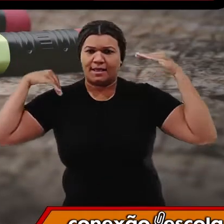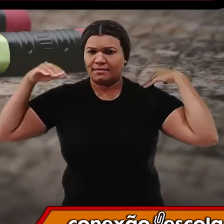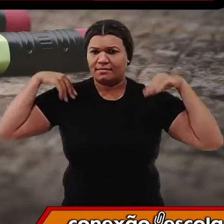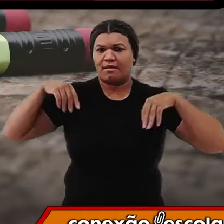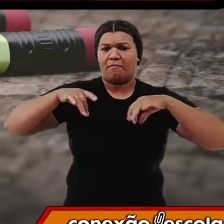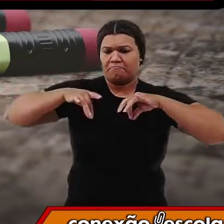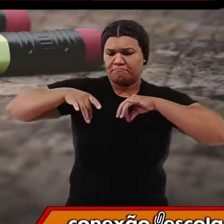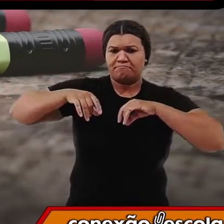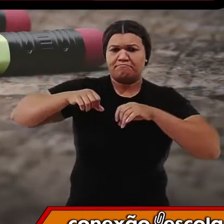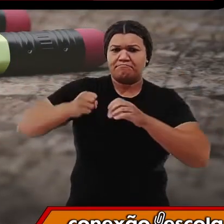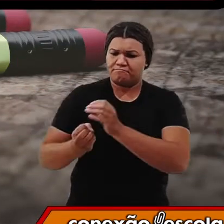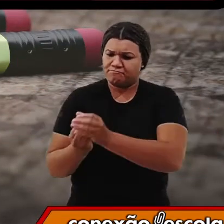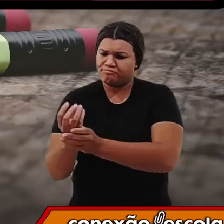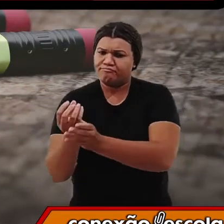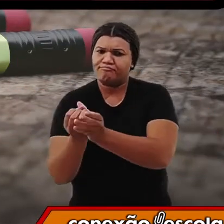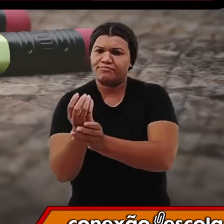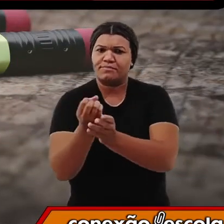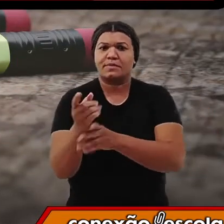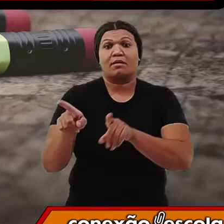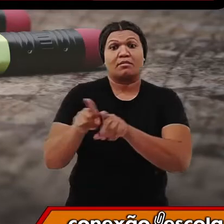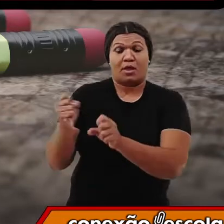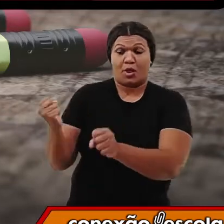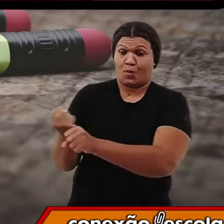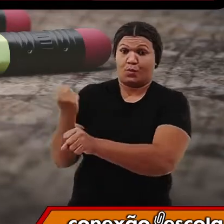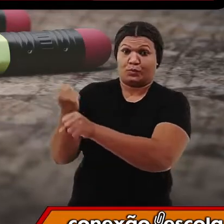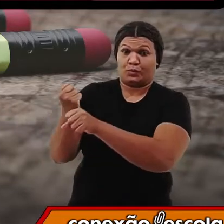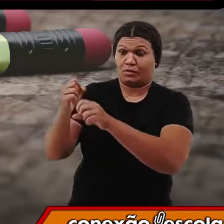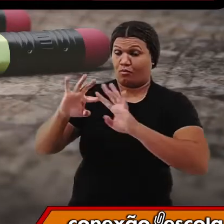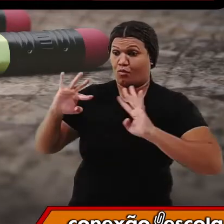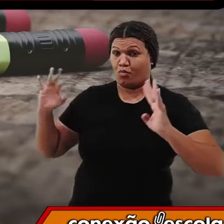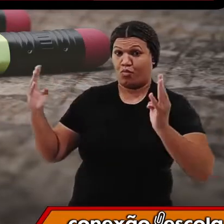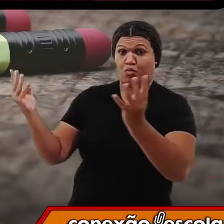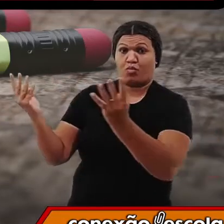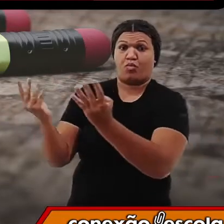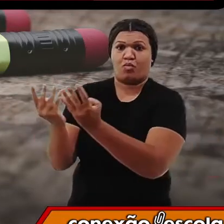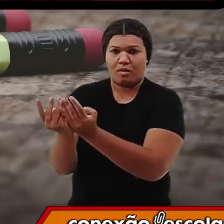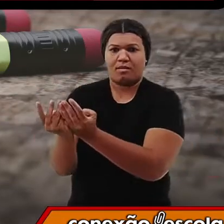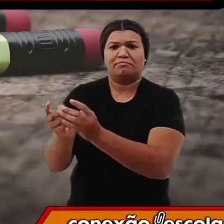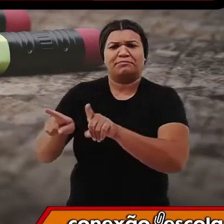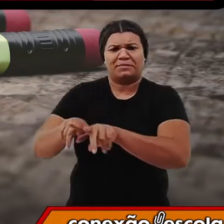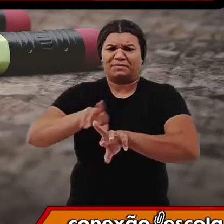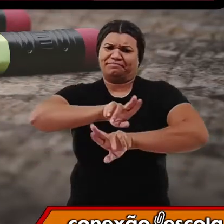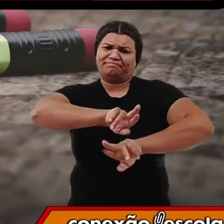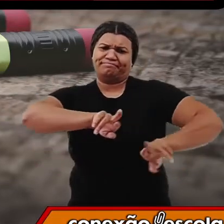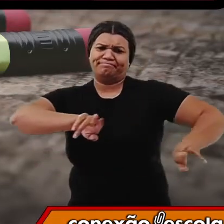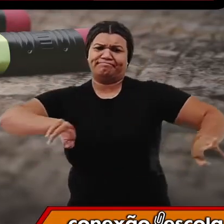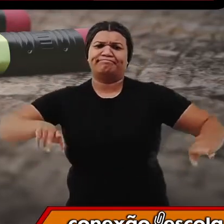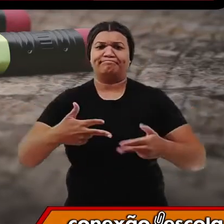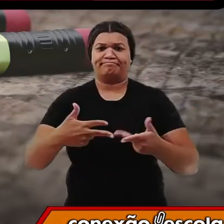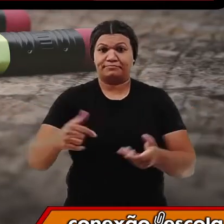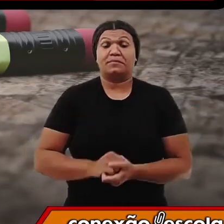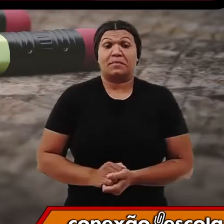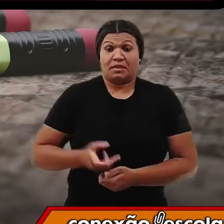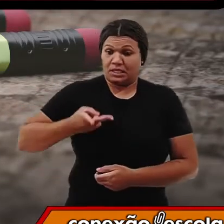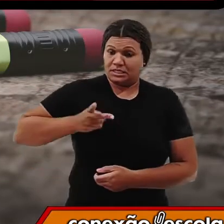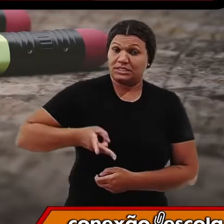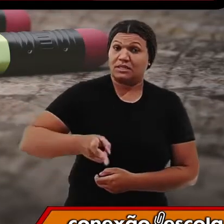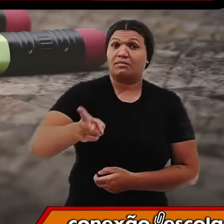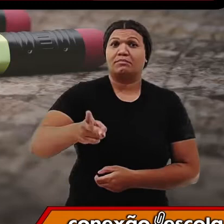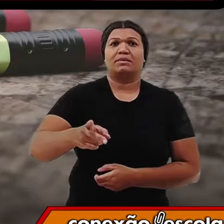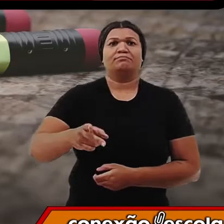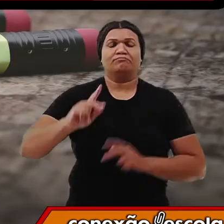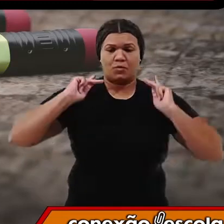para a construção de uma reserva biológica e para uma infinidade de atividades. E toda vez que o homem